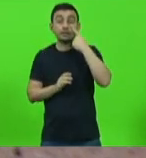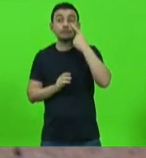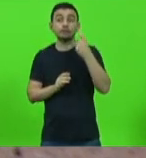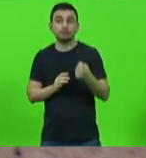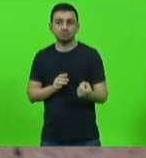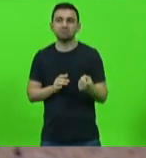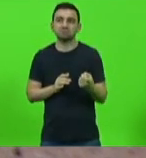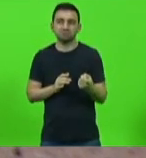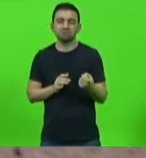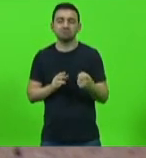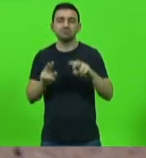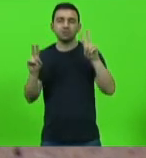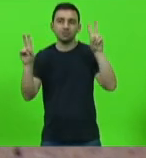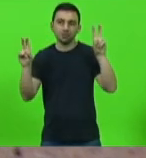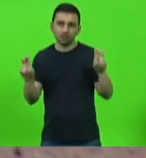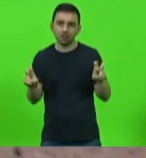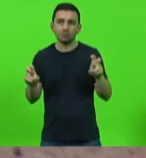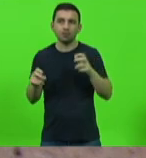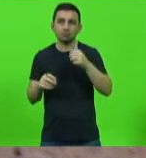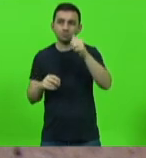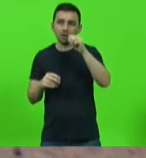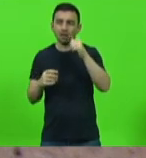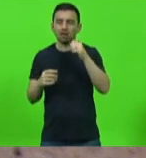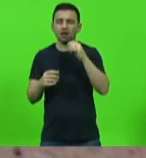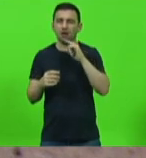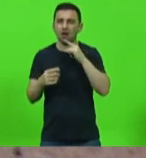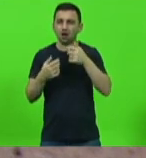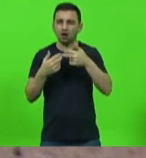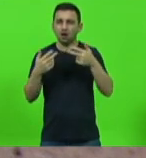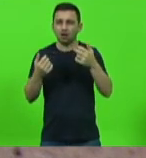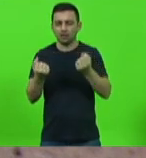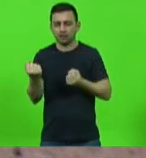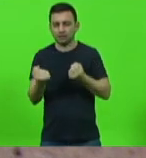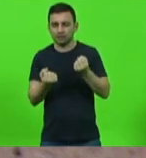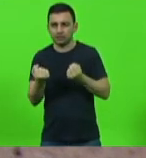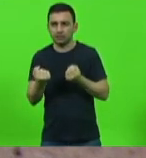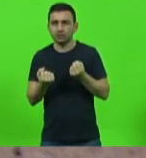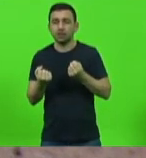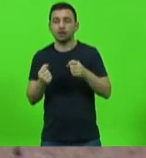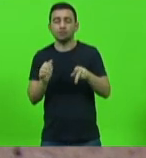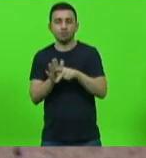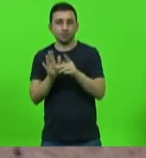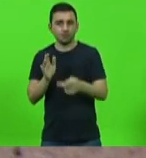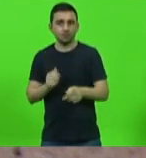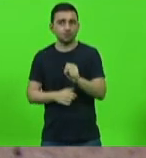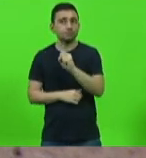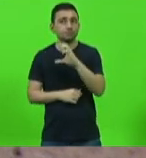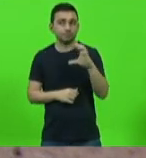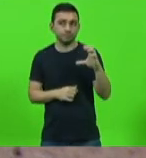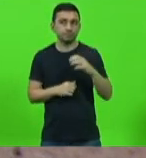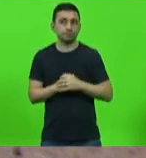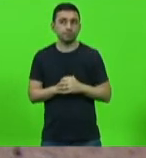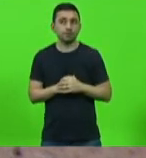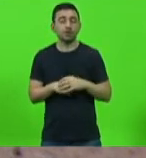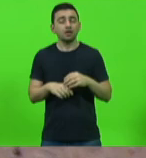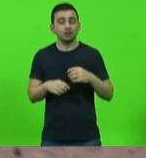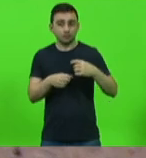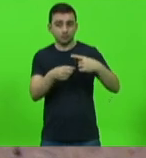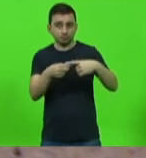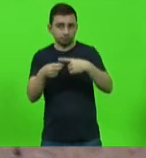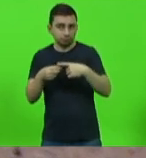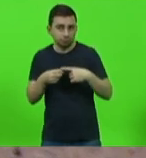essa questão álcool e direção em Santa Catarina, tanto nas vias dos nossos municípios,